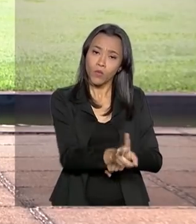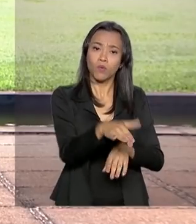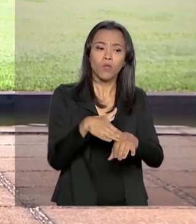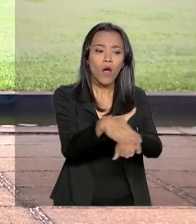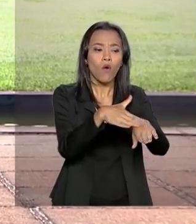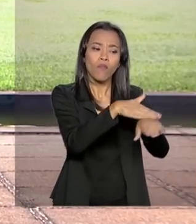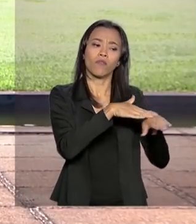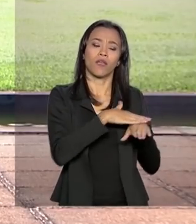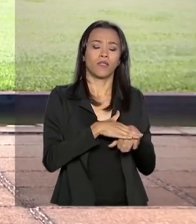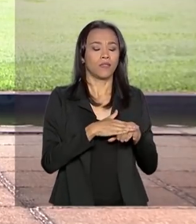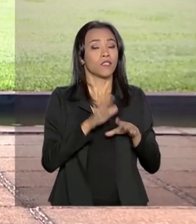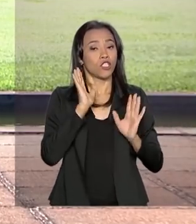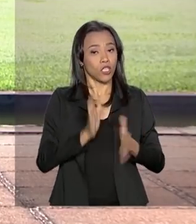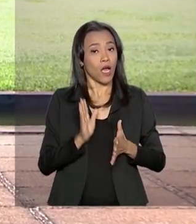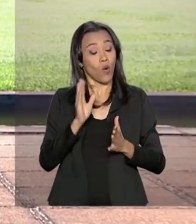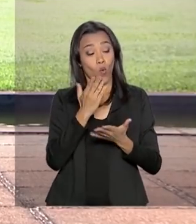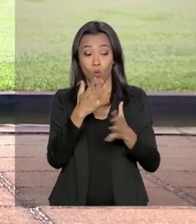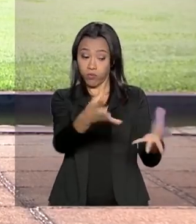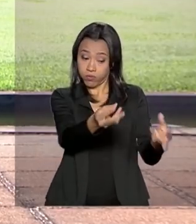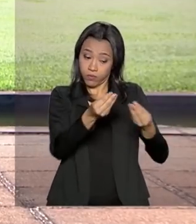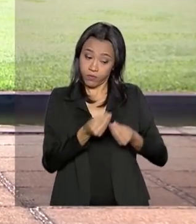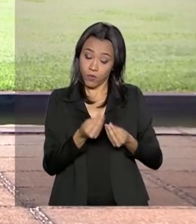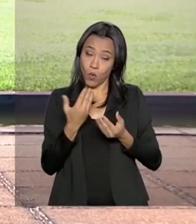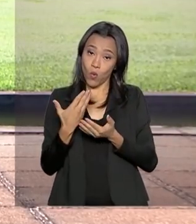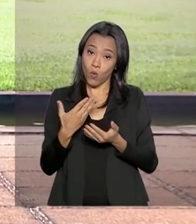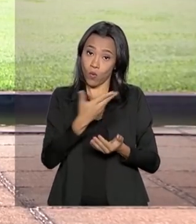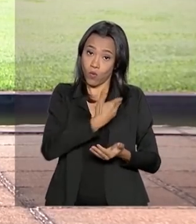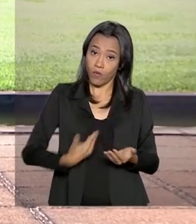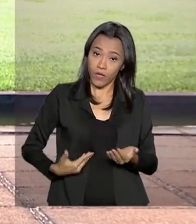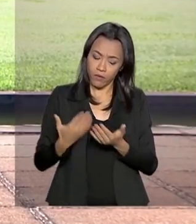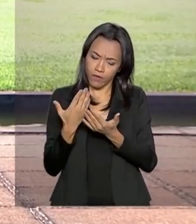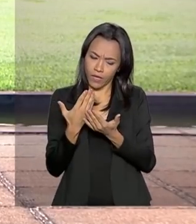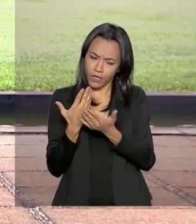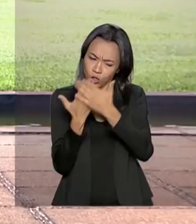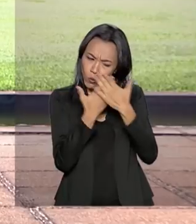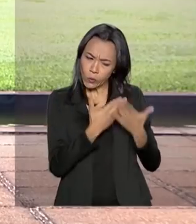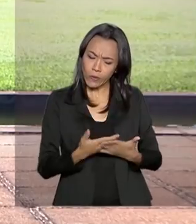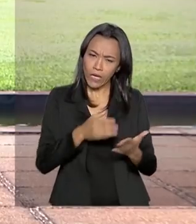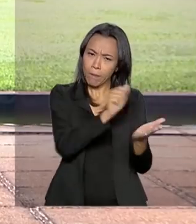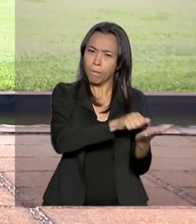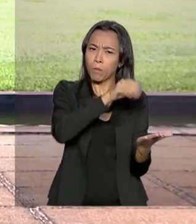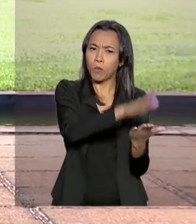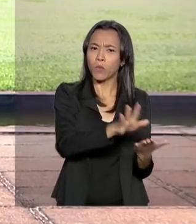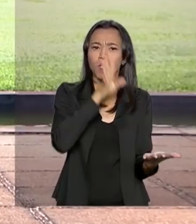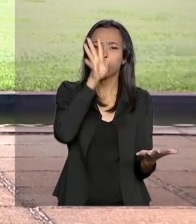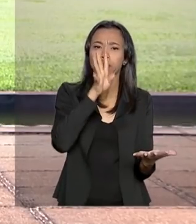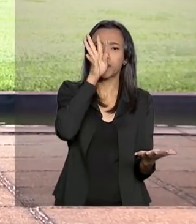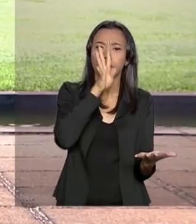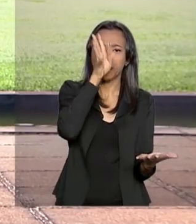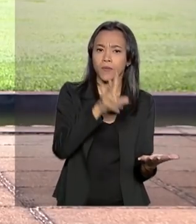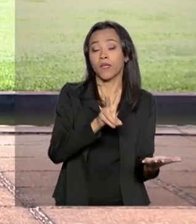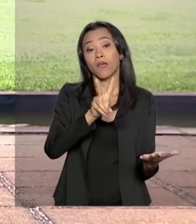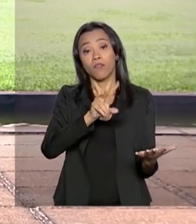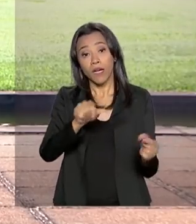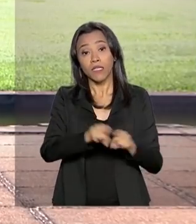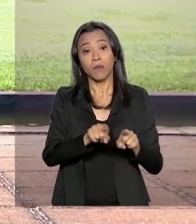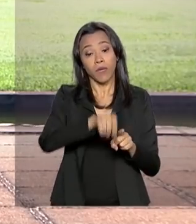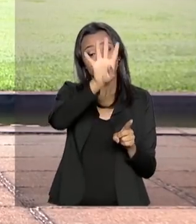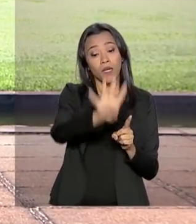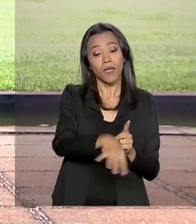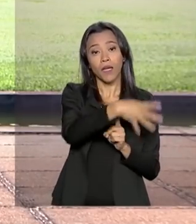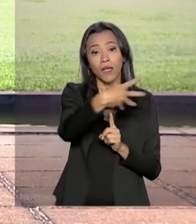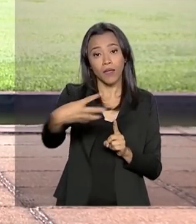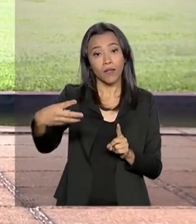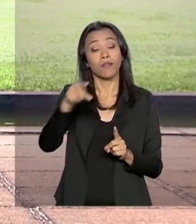acertado que o governo vai estudar o fim de multas consideradas desnecessárias, que vai reajustar a tabela do frete para